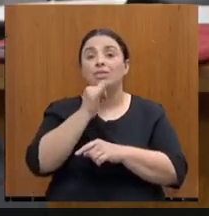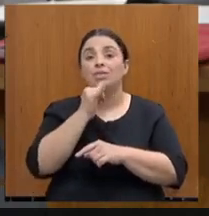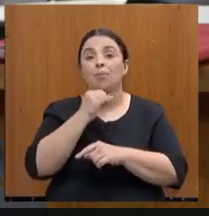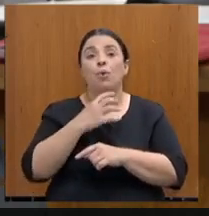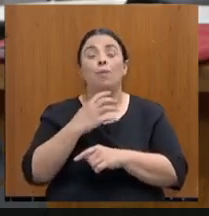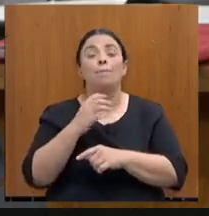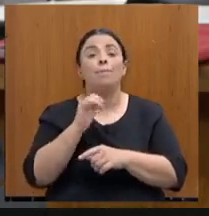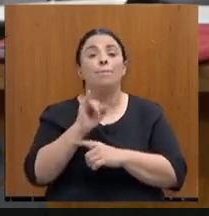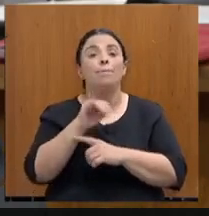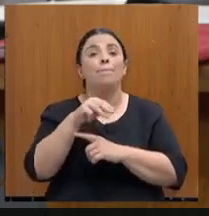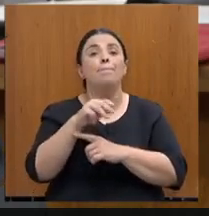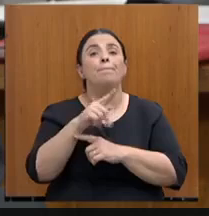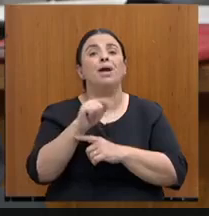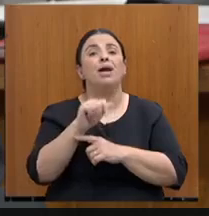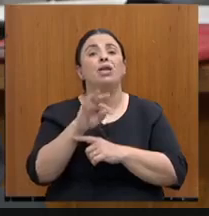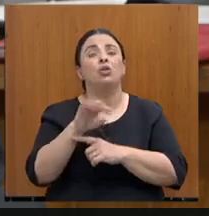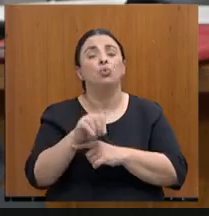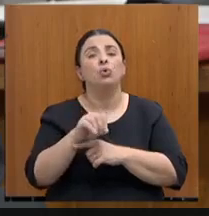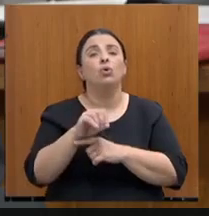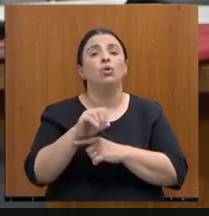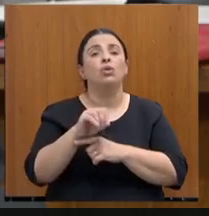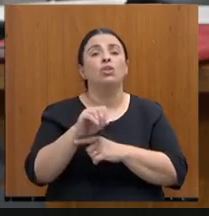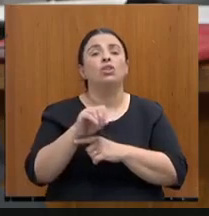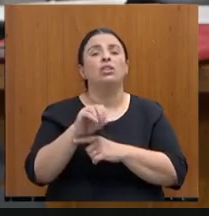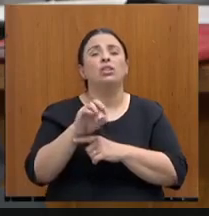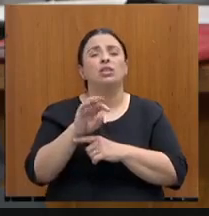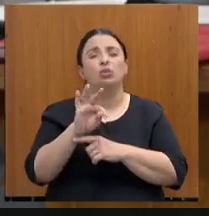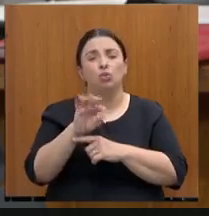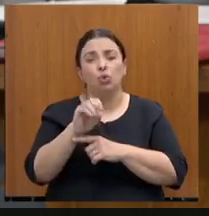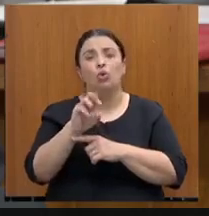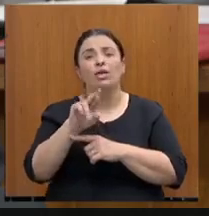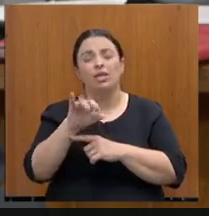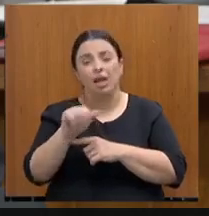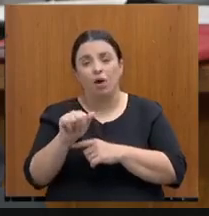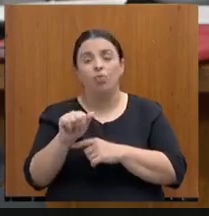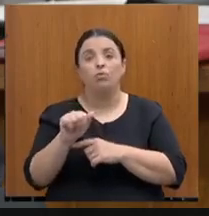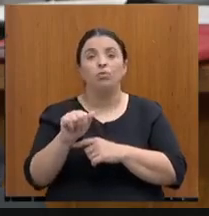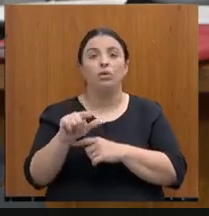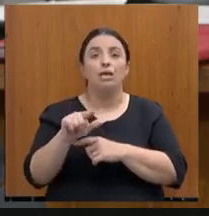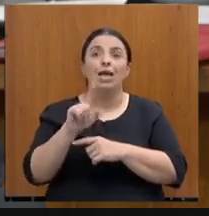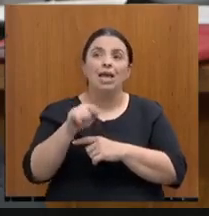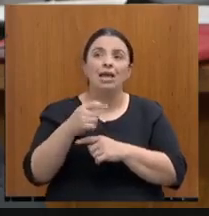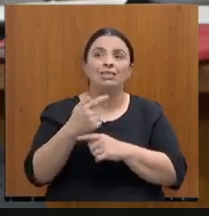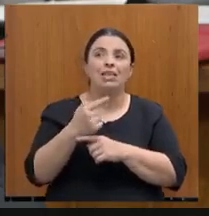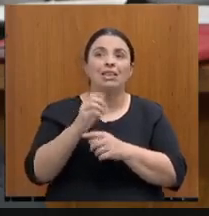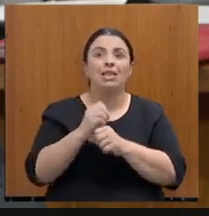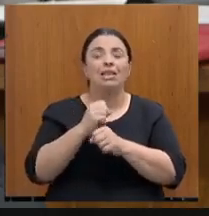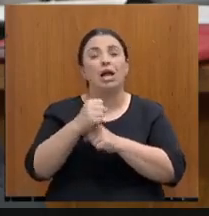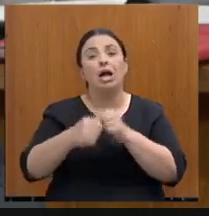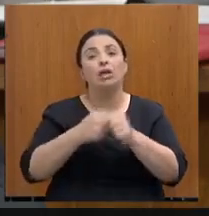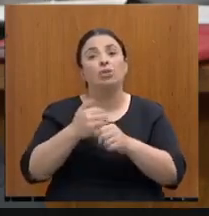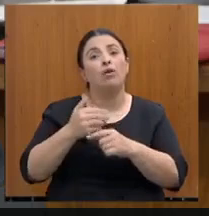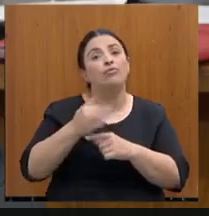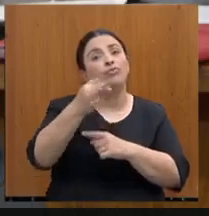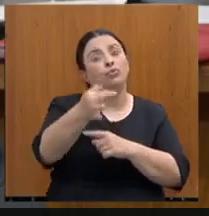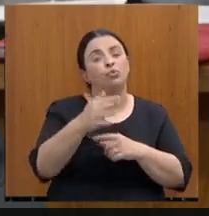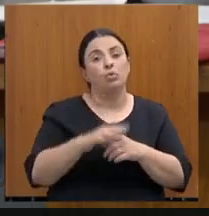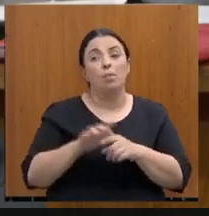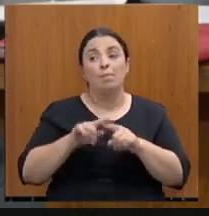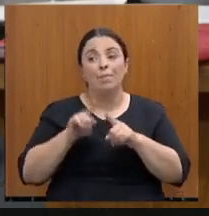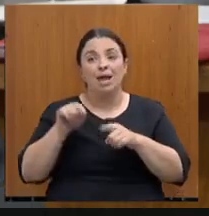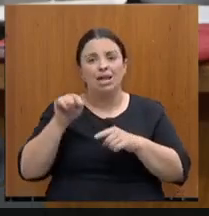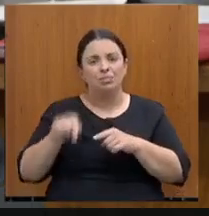trouxe até aqui, mas o impacto atorial, ele é nos próximos 70 anos. Impacto direto, arrecadado, que para este ano de